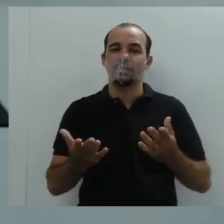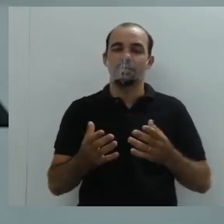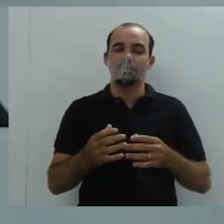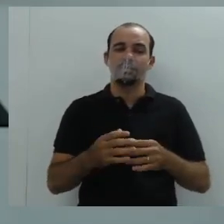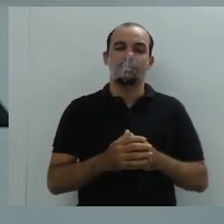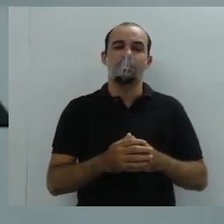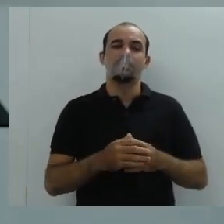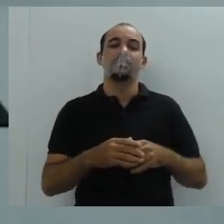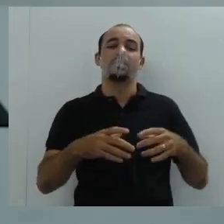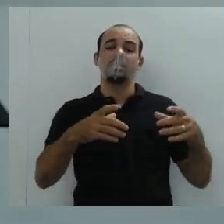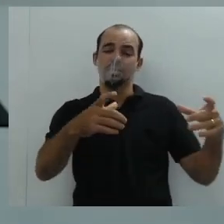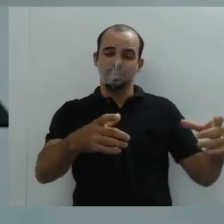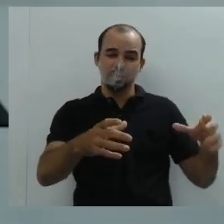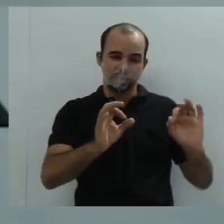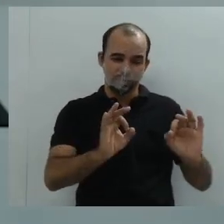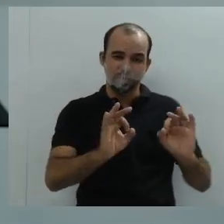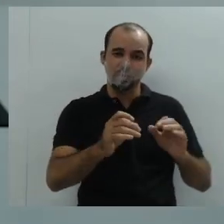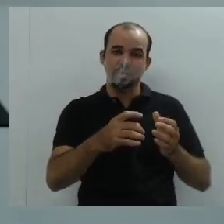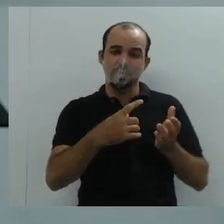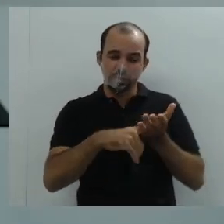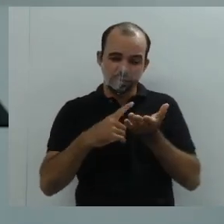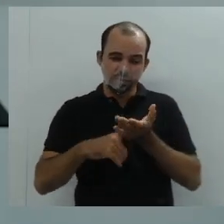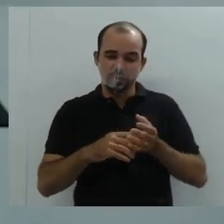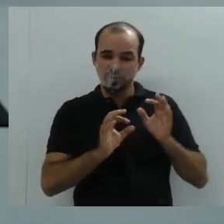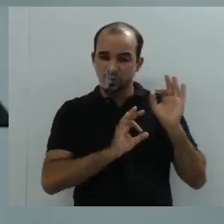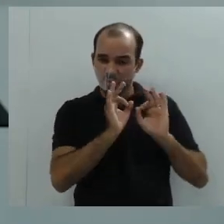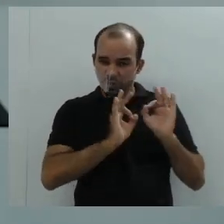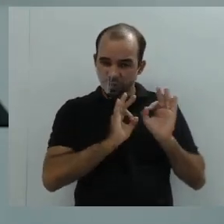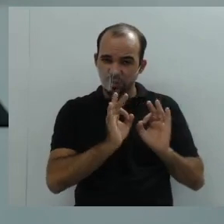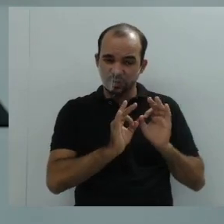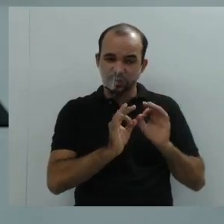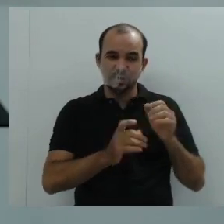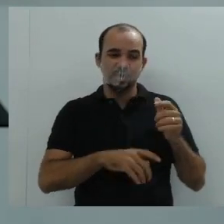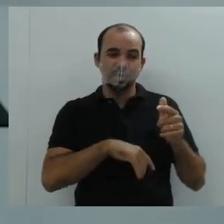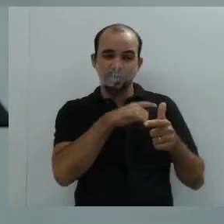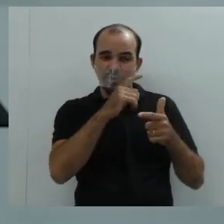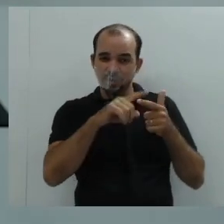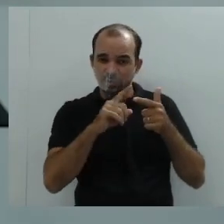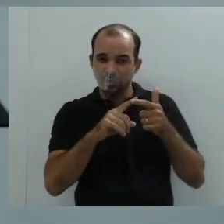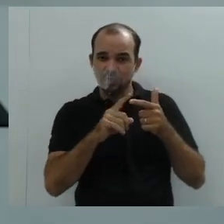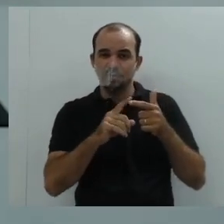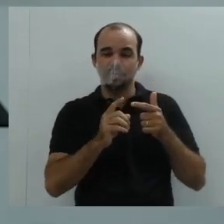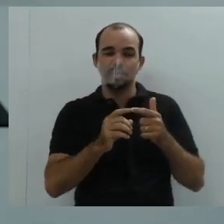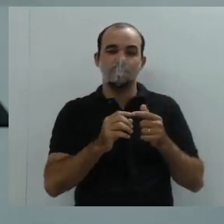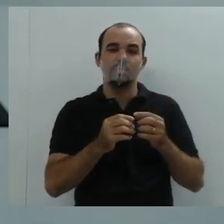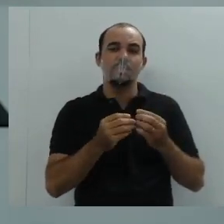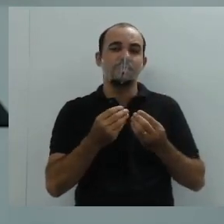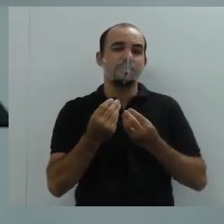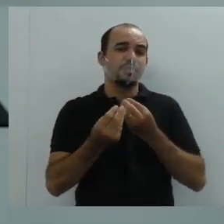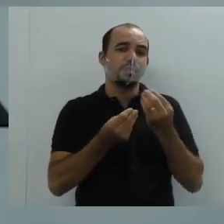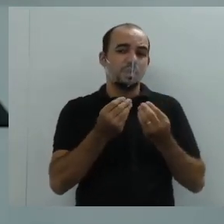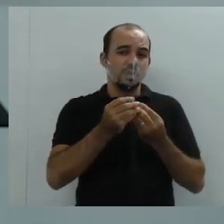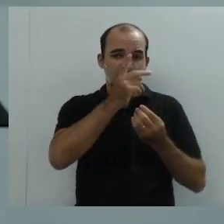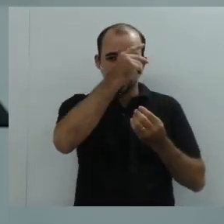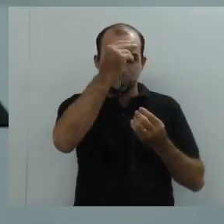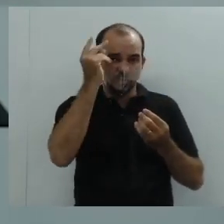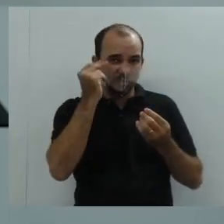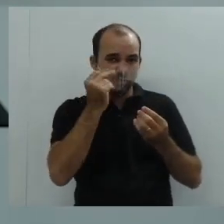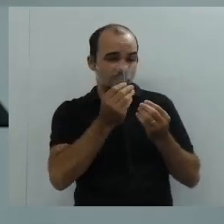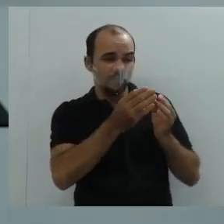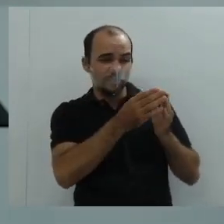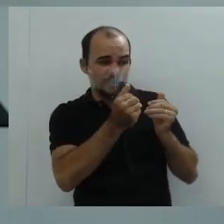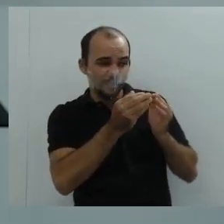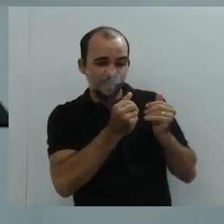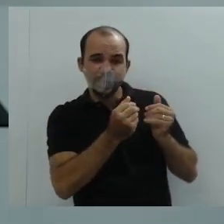Depois de pensar, a gente vai pensar como é que eu posso reivindicar? A quem eu posso reivindicar isso? Identifiquei o problema?